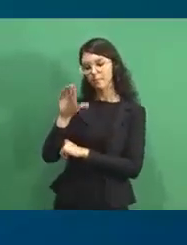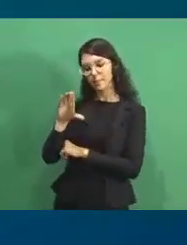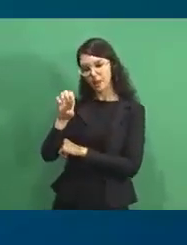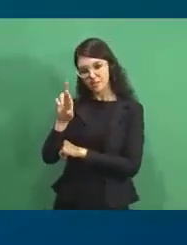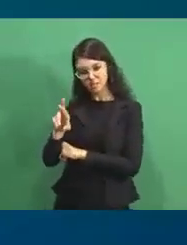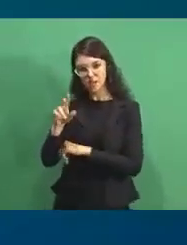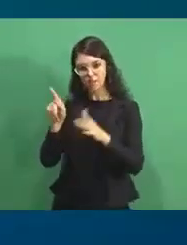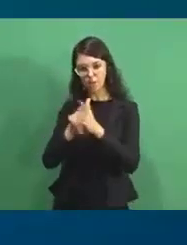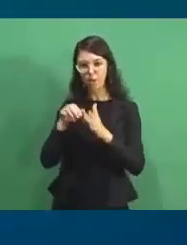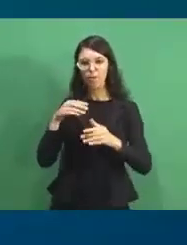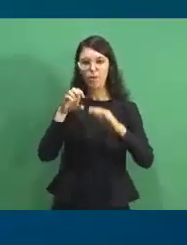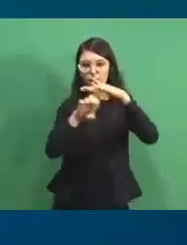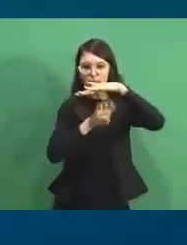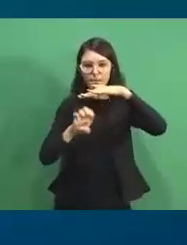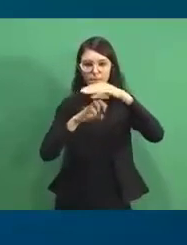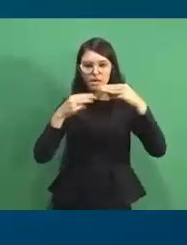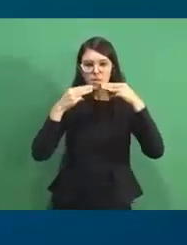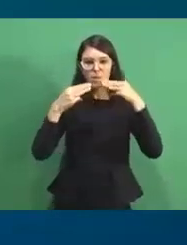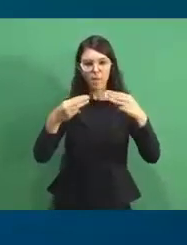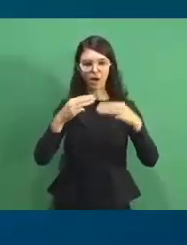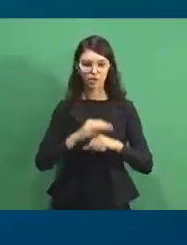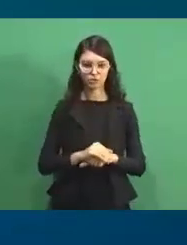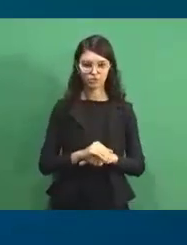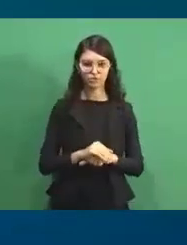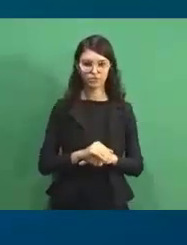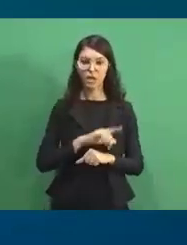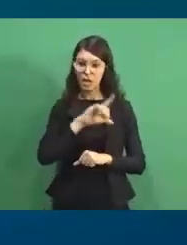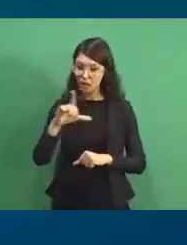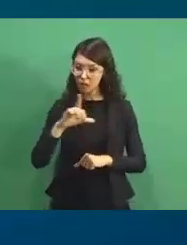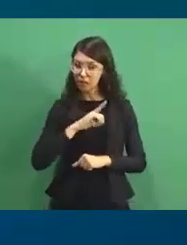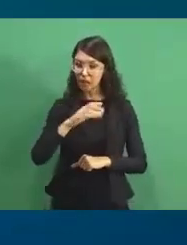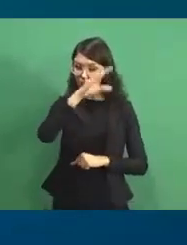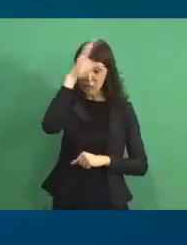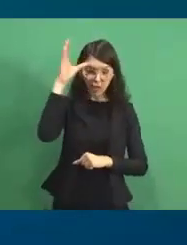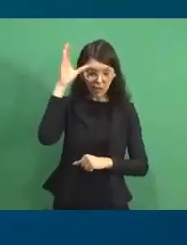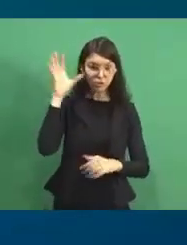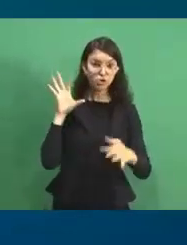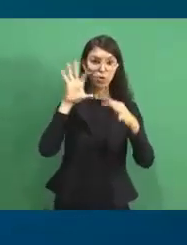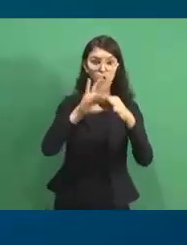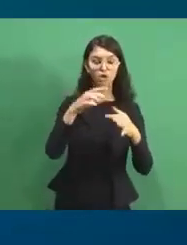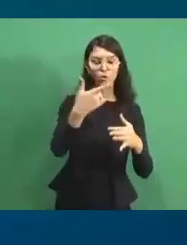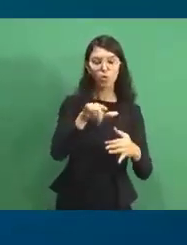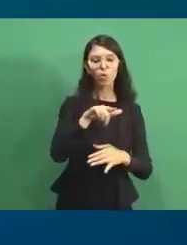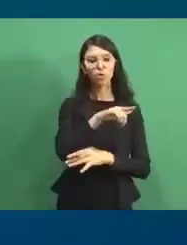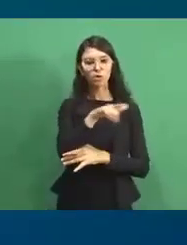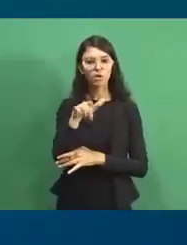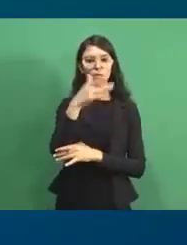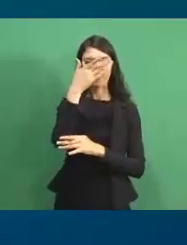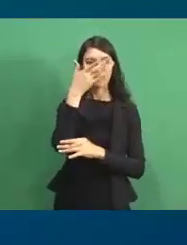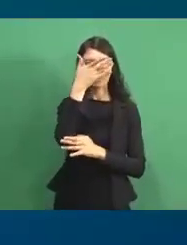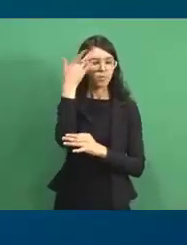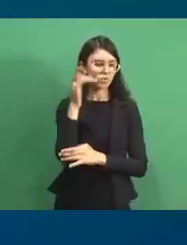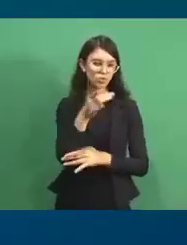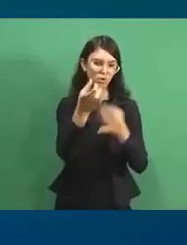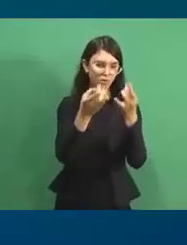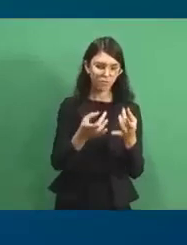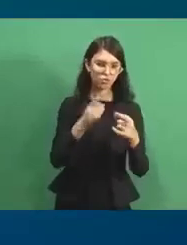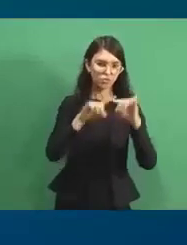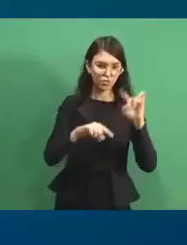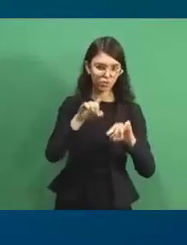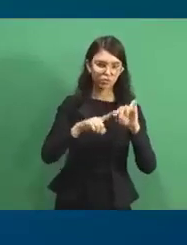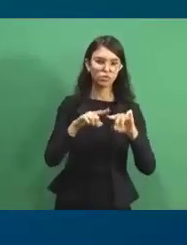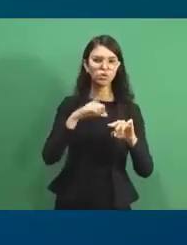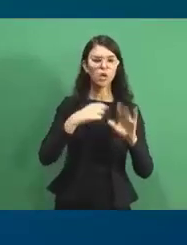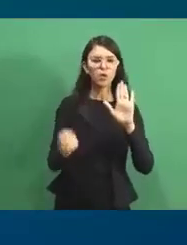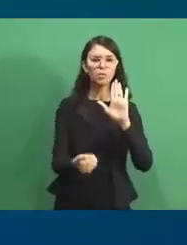de marketing, né? Você tem um cliente, você conecta com outra ponta, né? Então, alguns indicadores que são